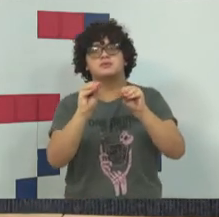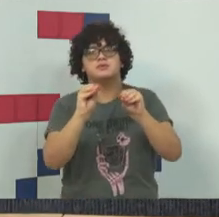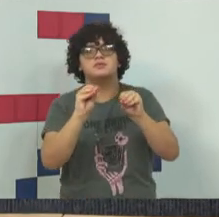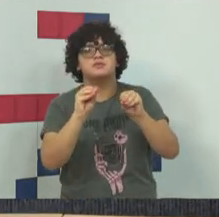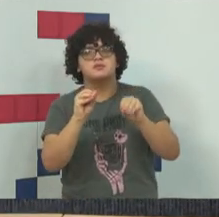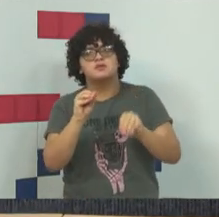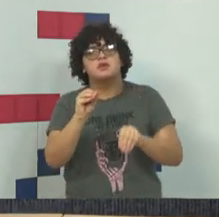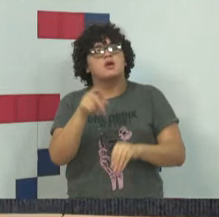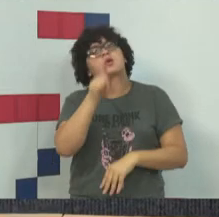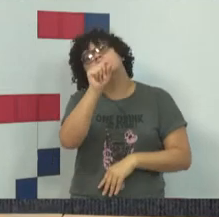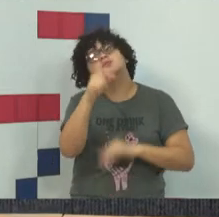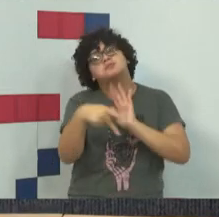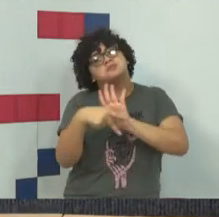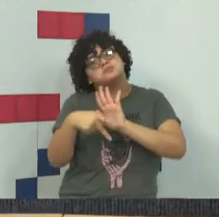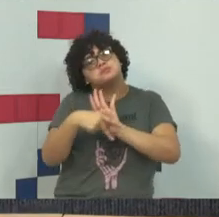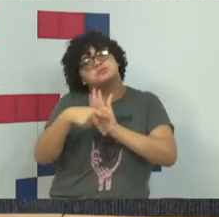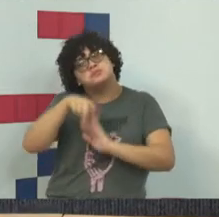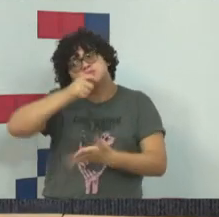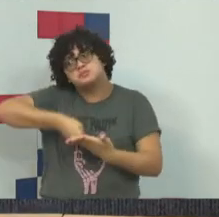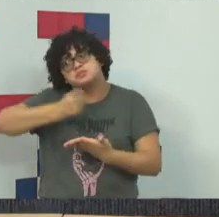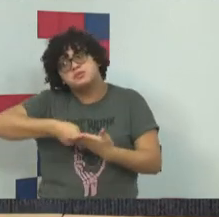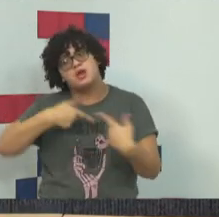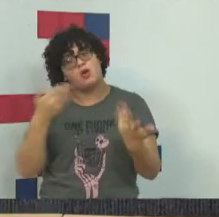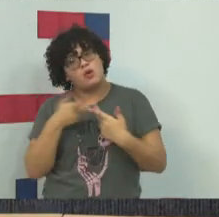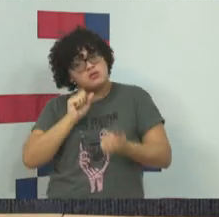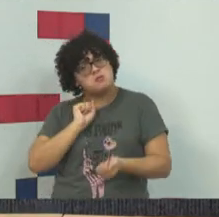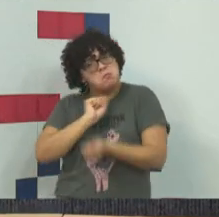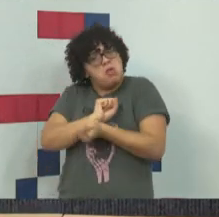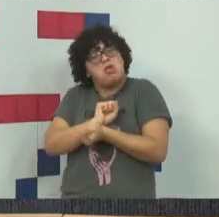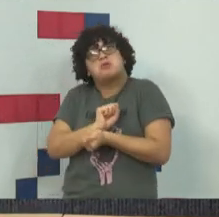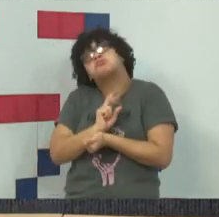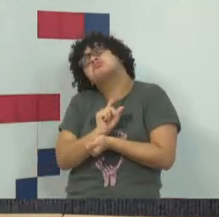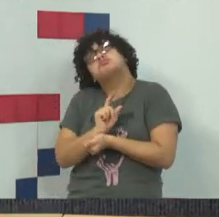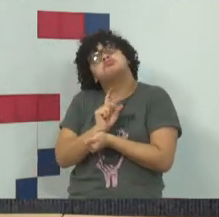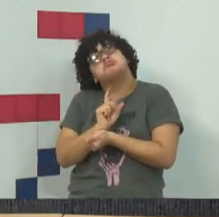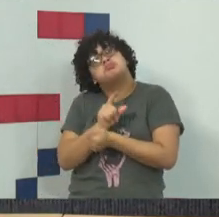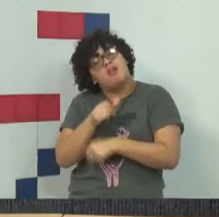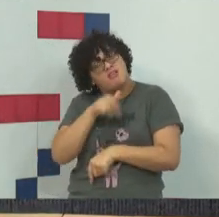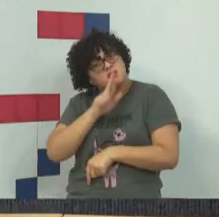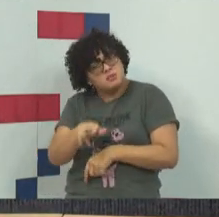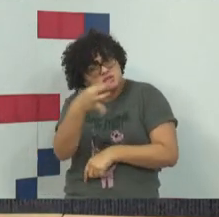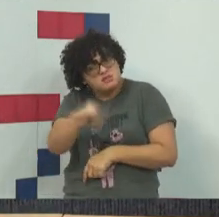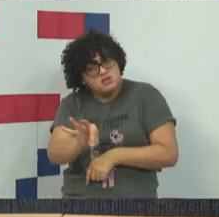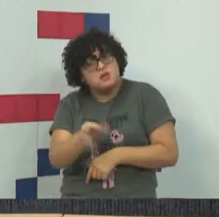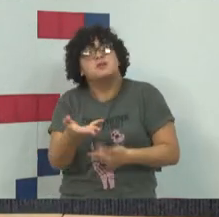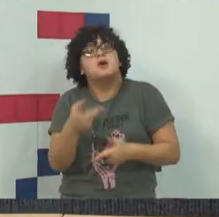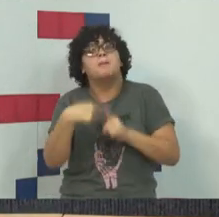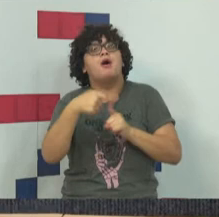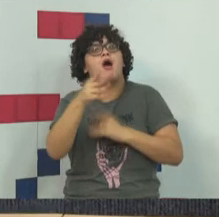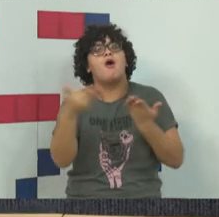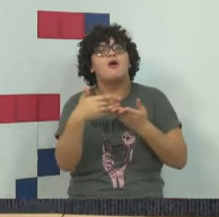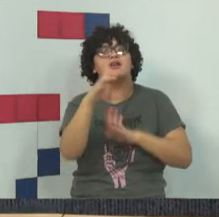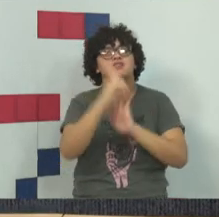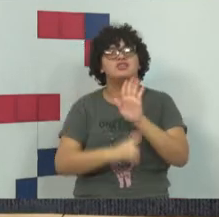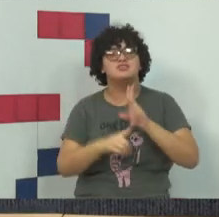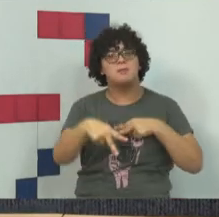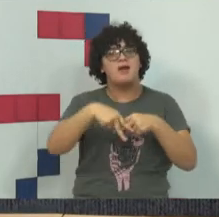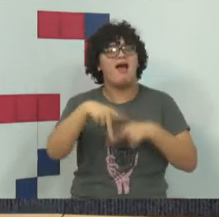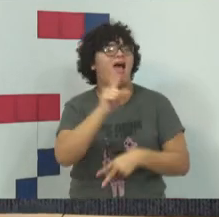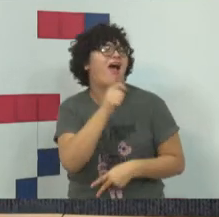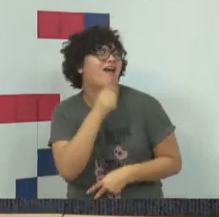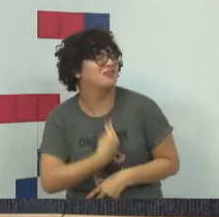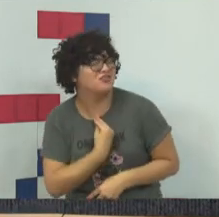do legislador, que é de quem esperamos uma resposta adequada, porque o direito penal não convive